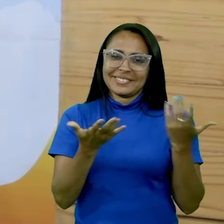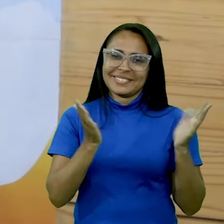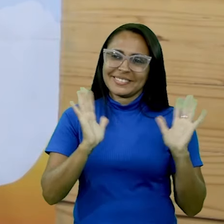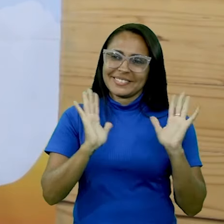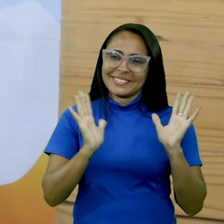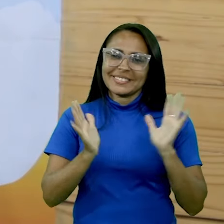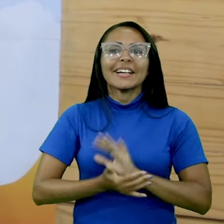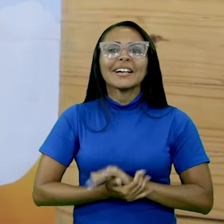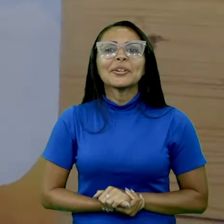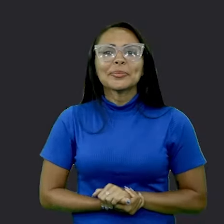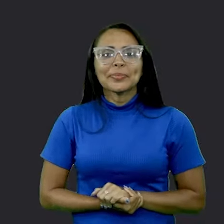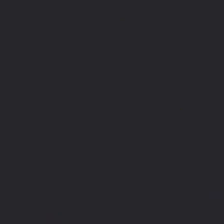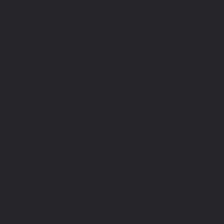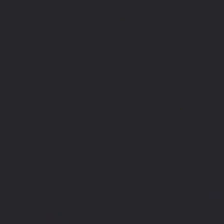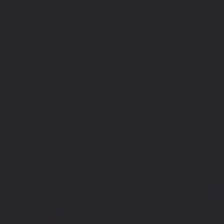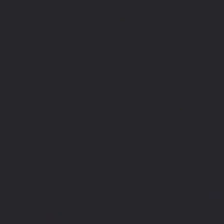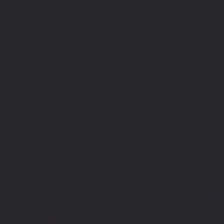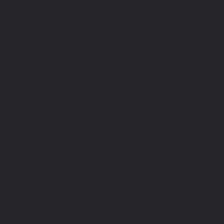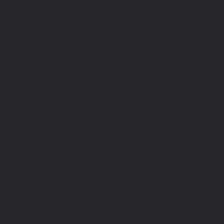até o próximo encontro.